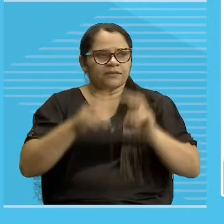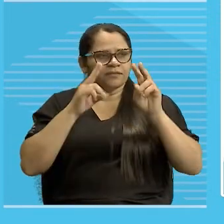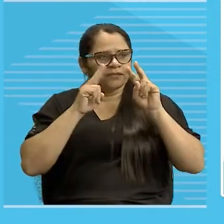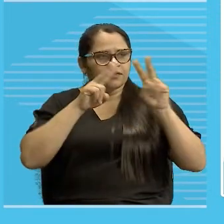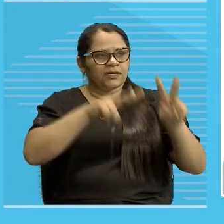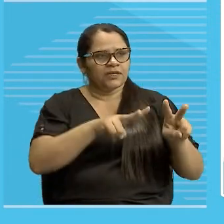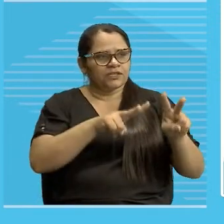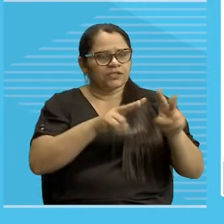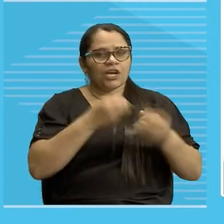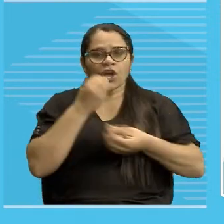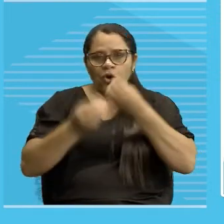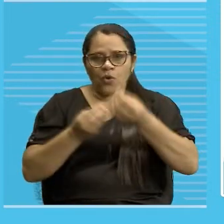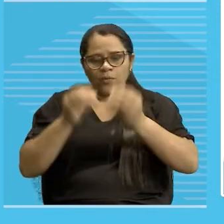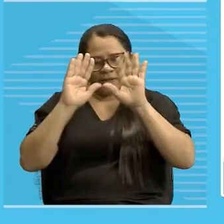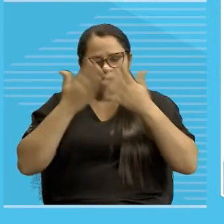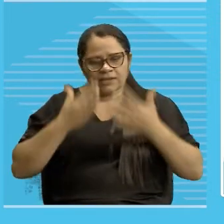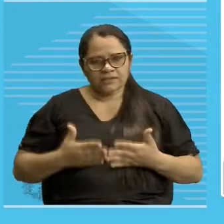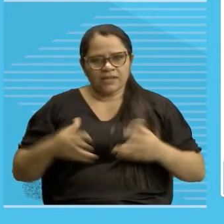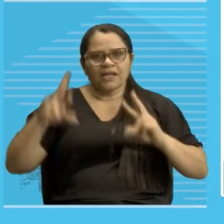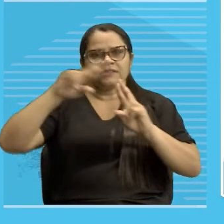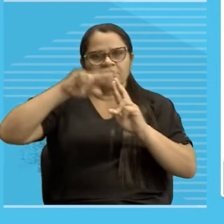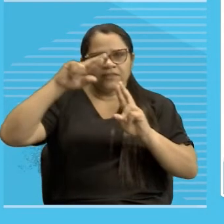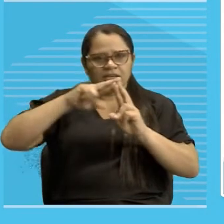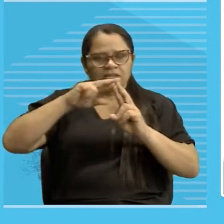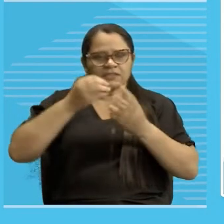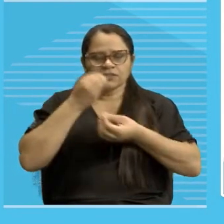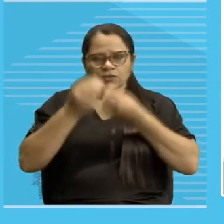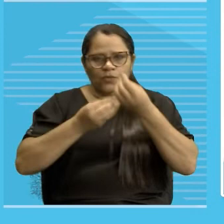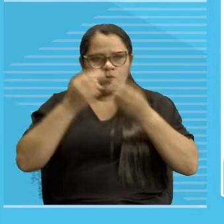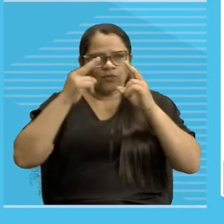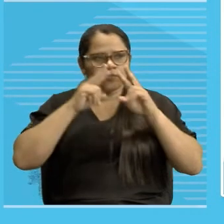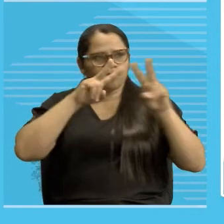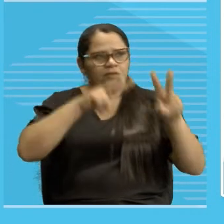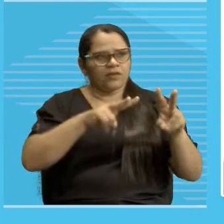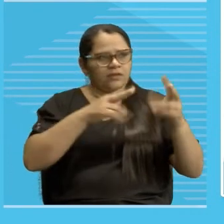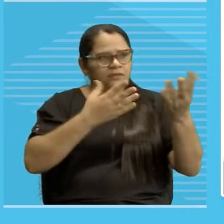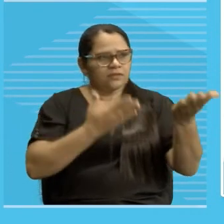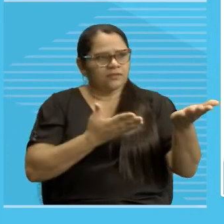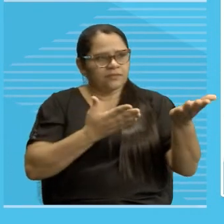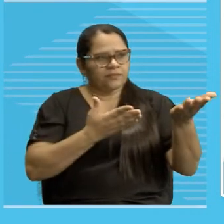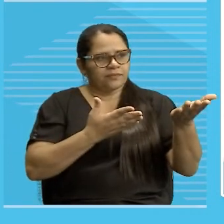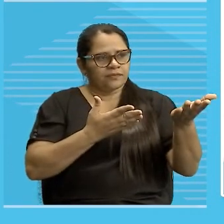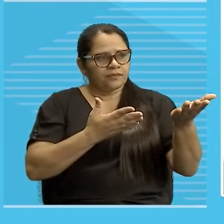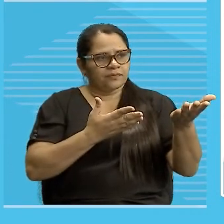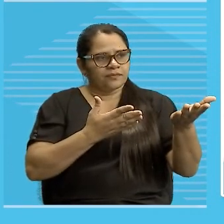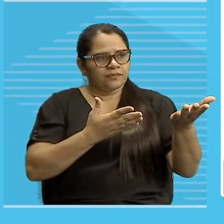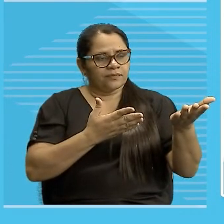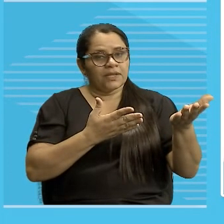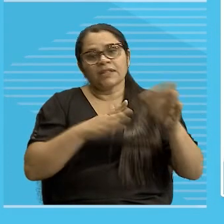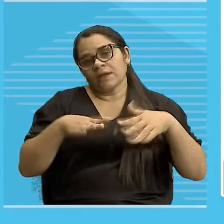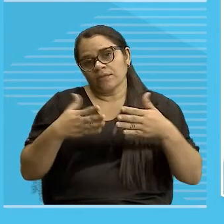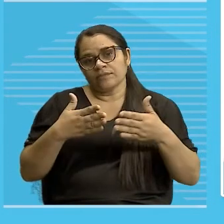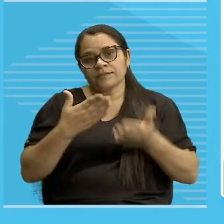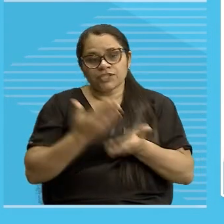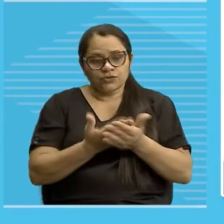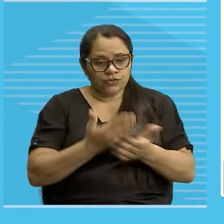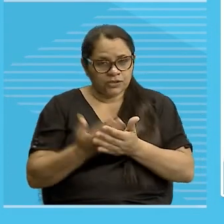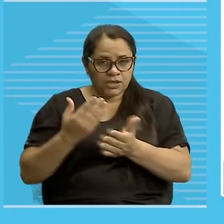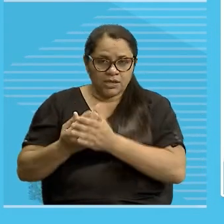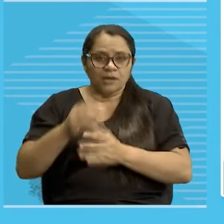analisar essas referências, essas aqui são, você não lembra, a gente trabalhou as referências de um por um aqui, gente,